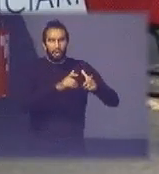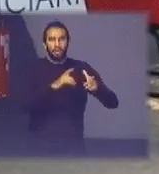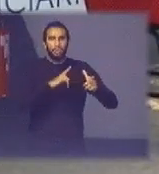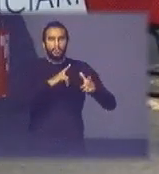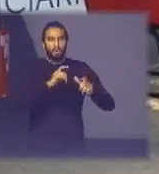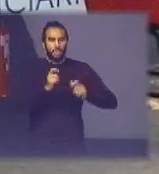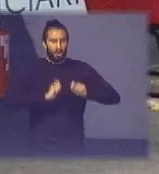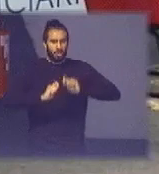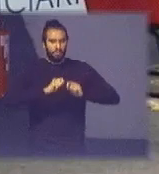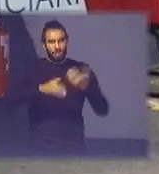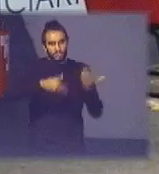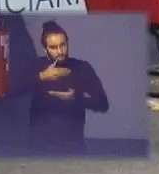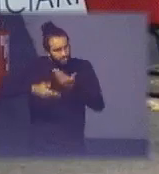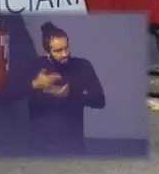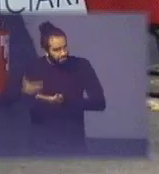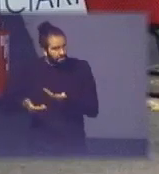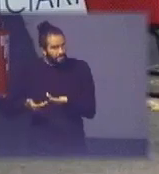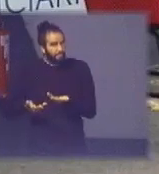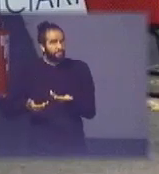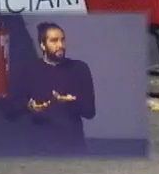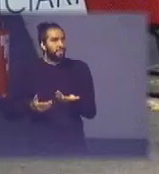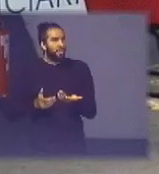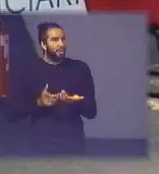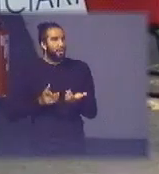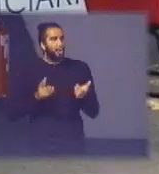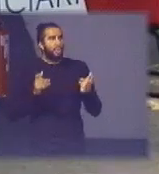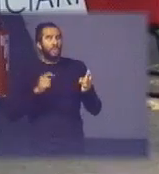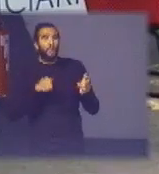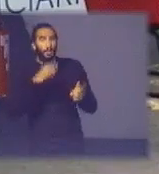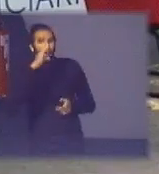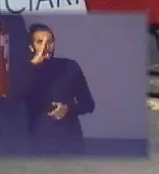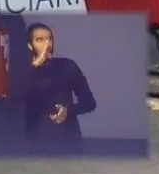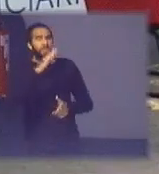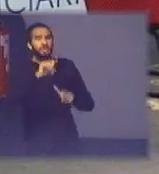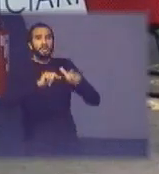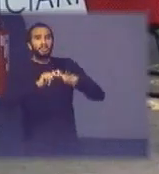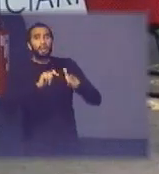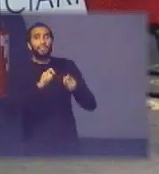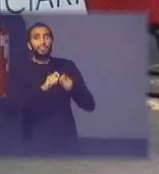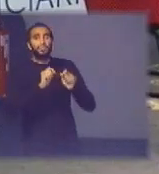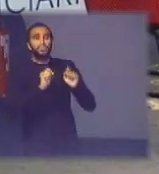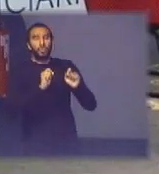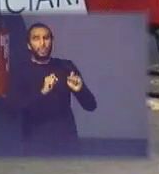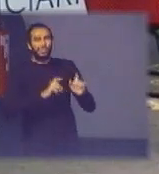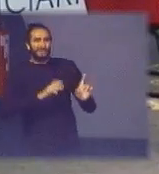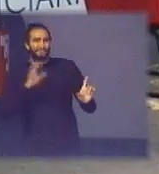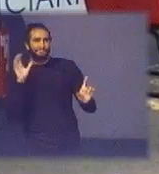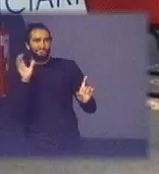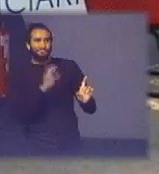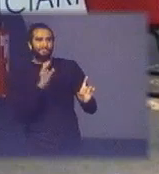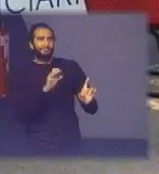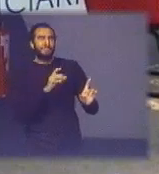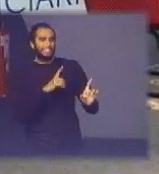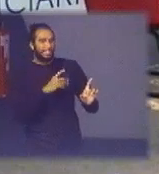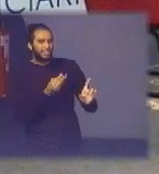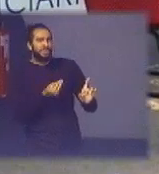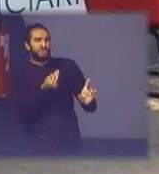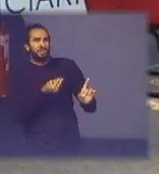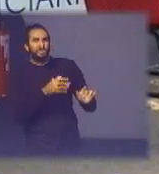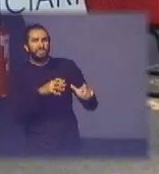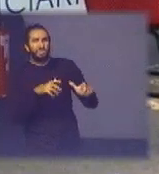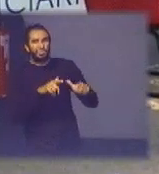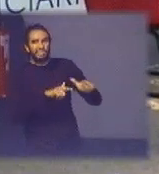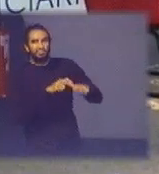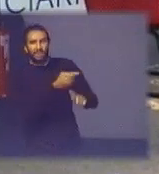e uma das ações prioritárias nossa é trabalhar com impactos dessa forma